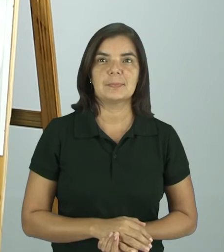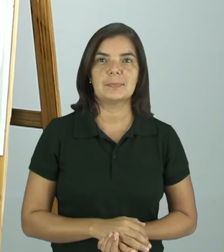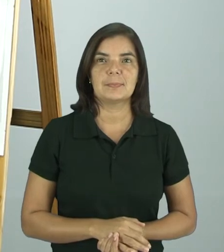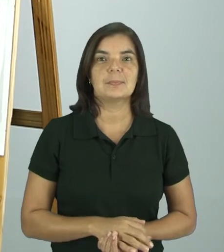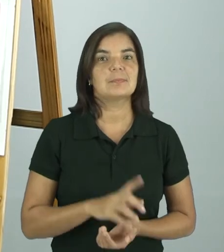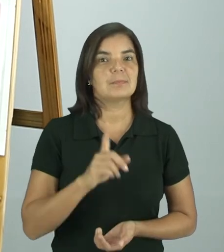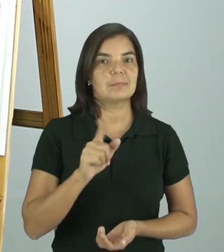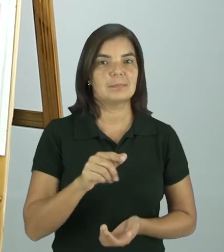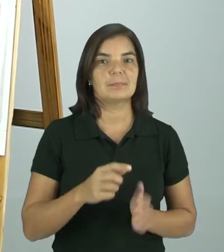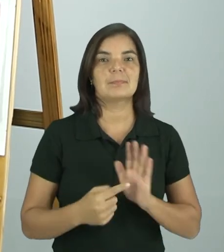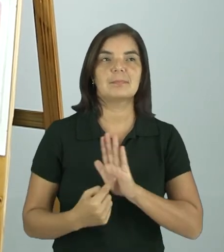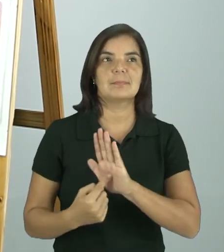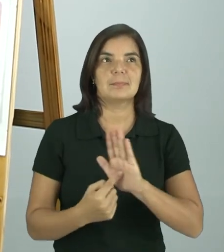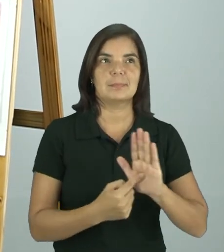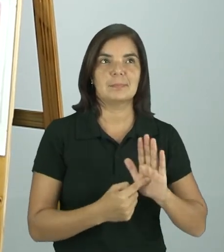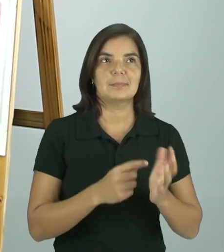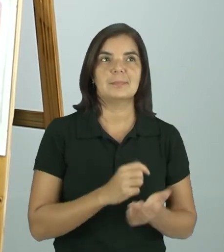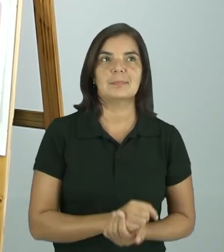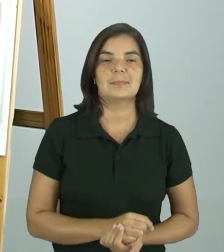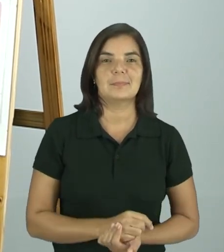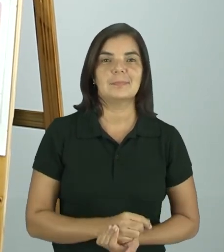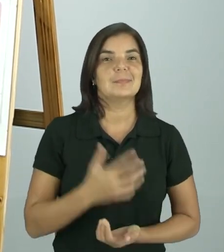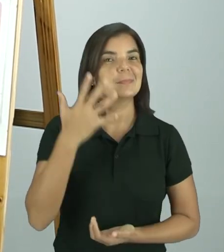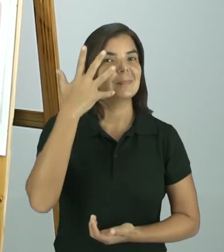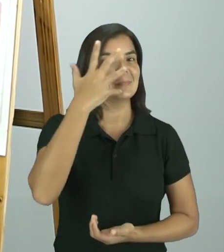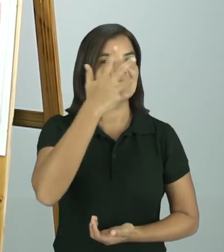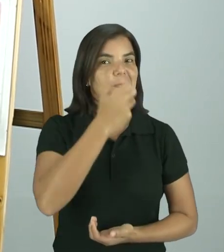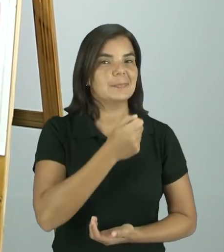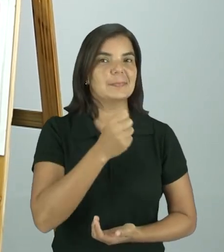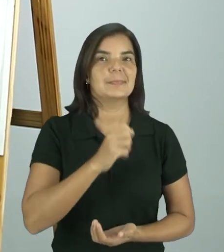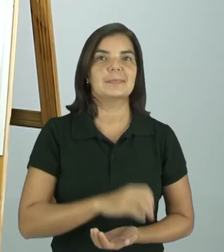Esta daqui, olha. Que lindo, hein?